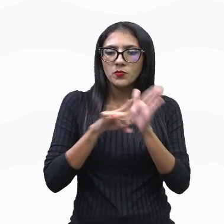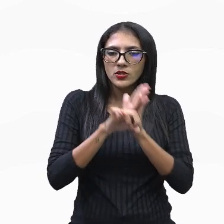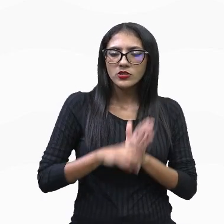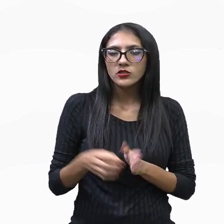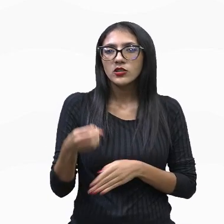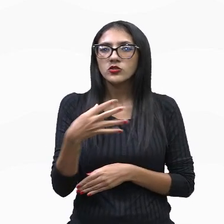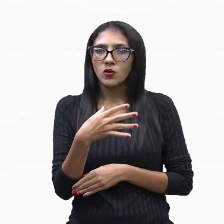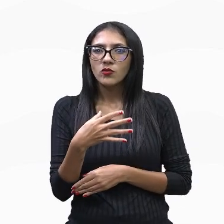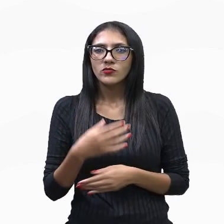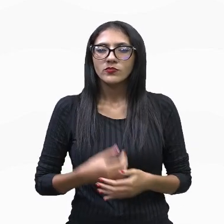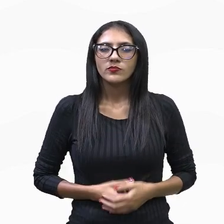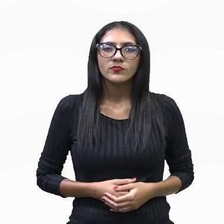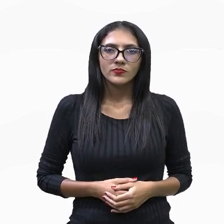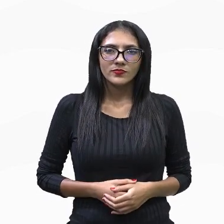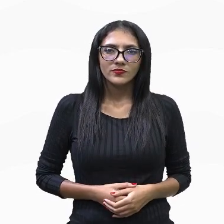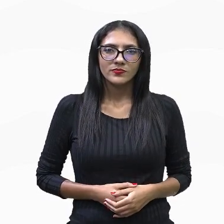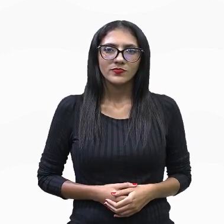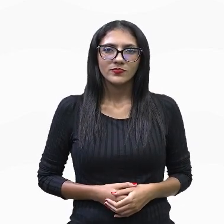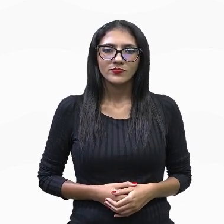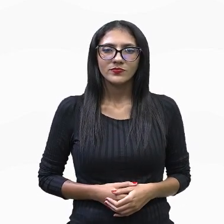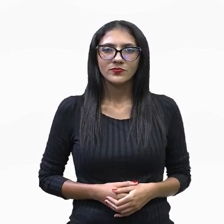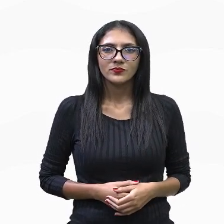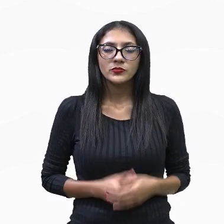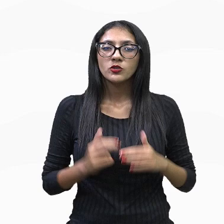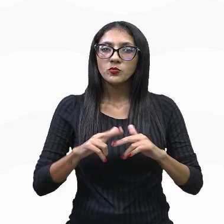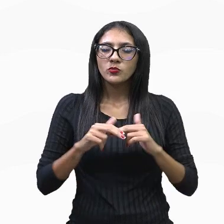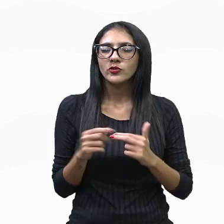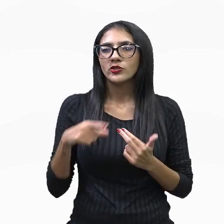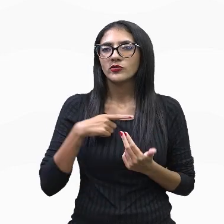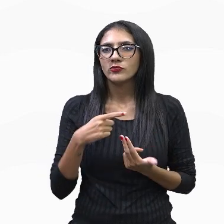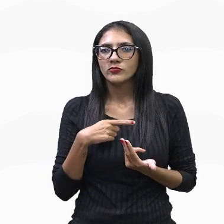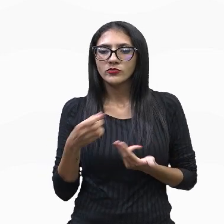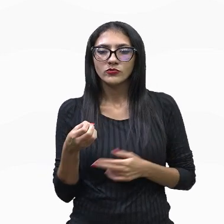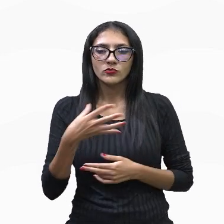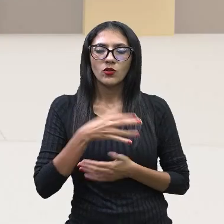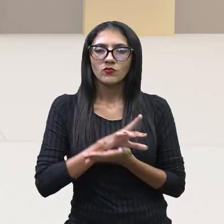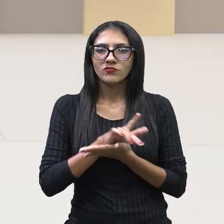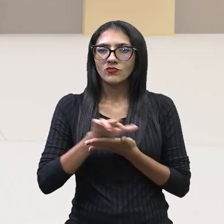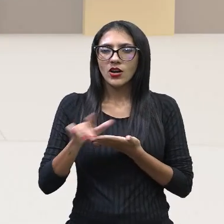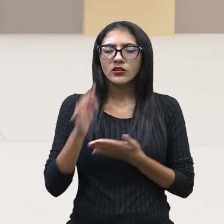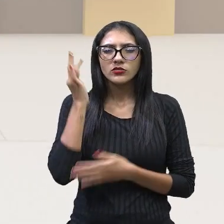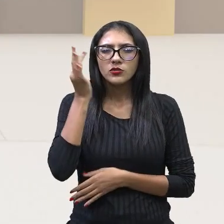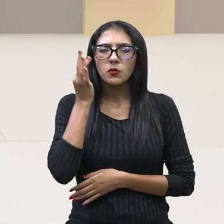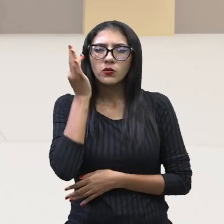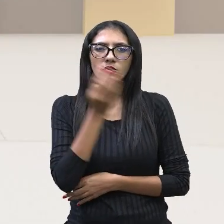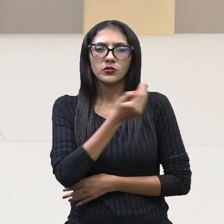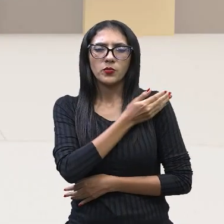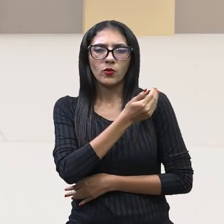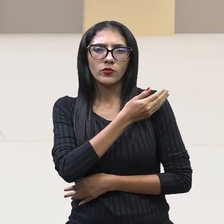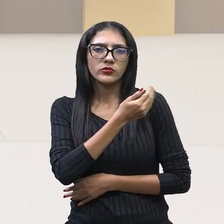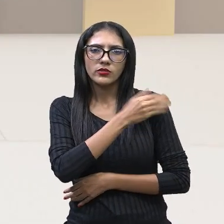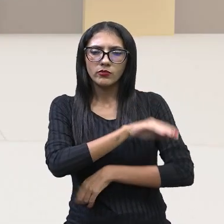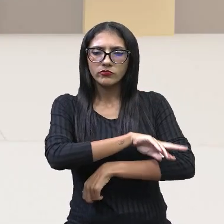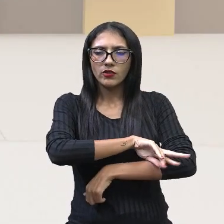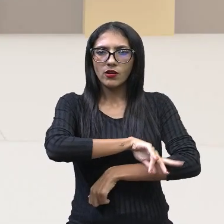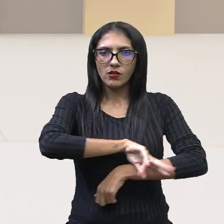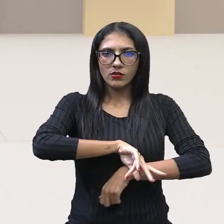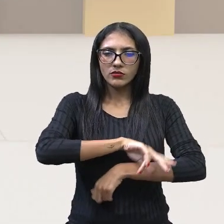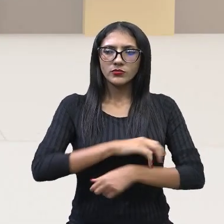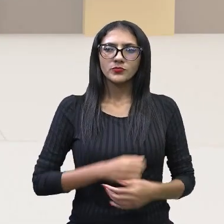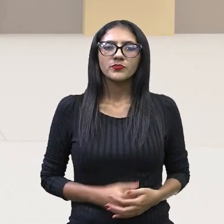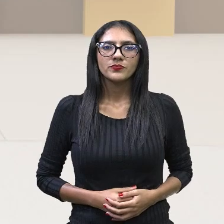bom, gente? E aí vão surgir teorias racistas nesse período aí. Algumas teorias racistas vão